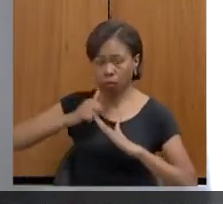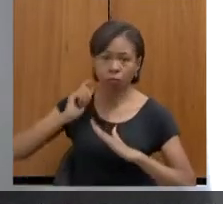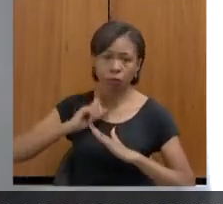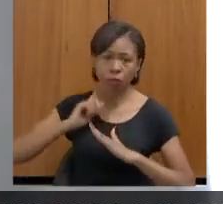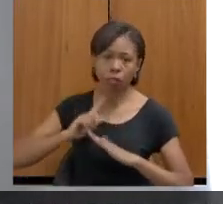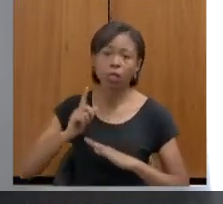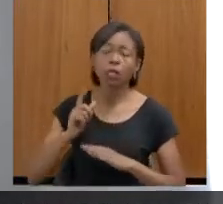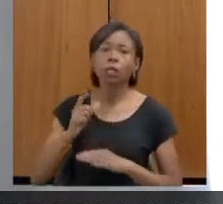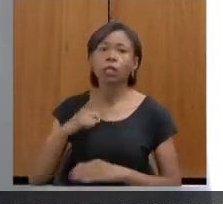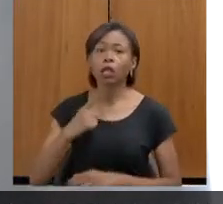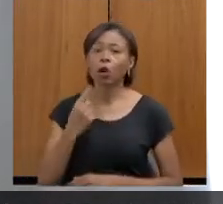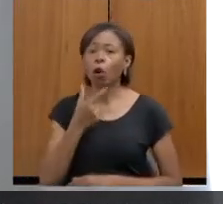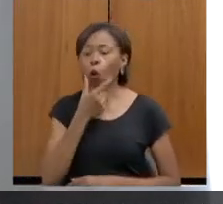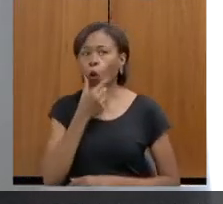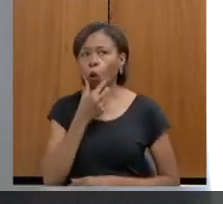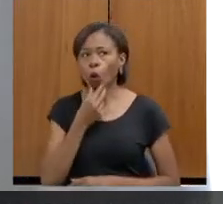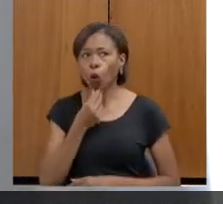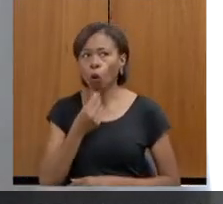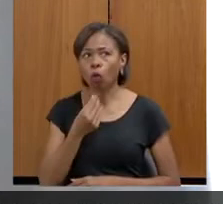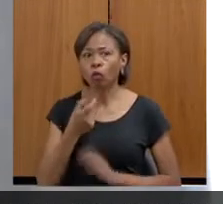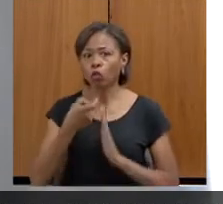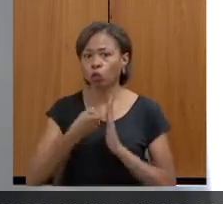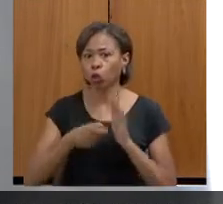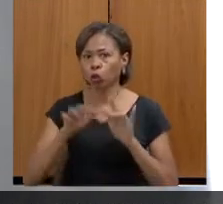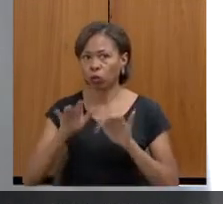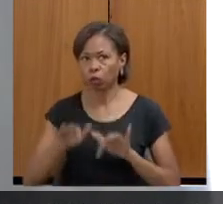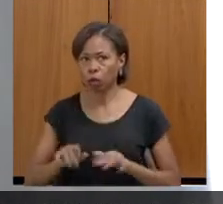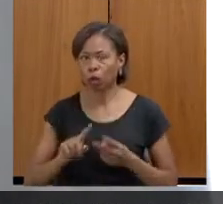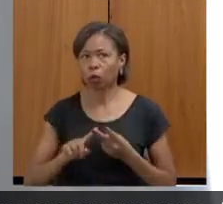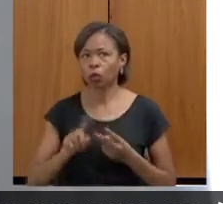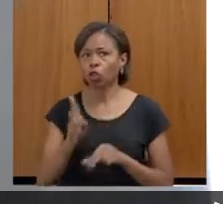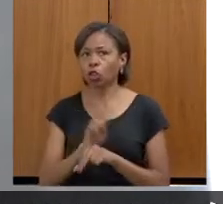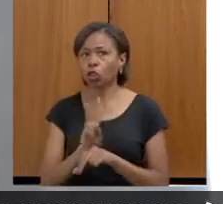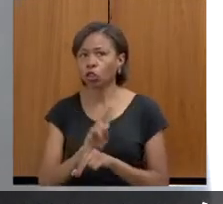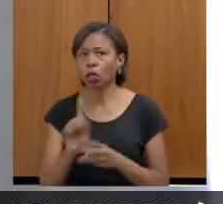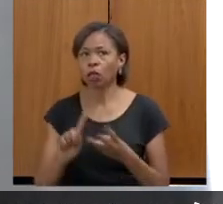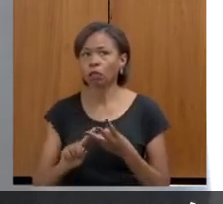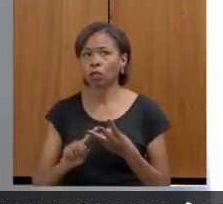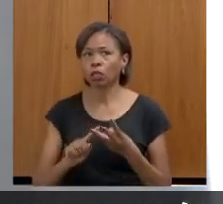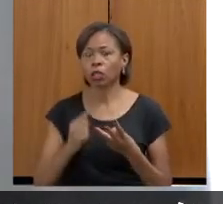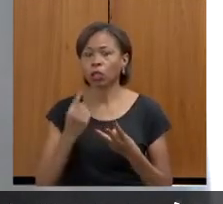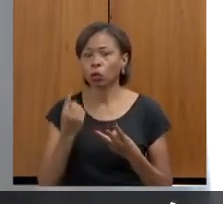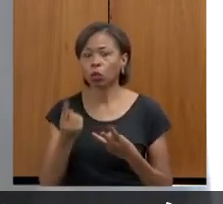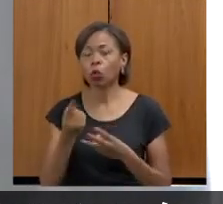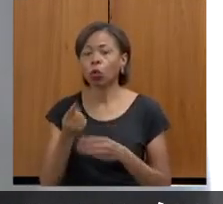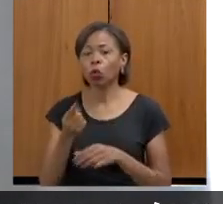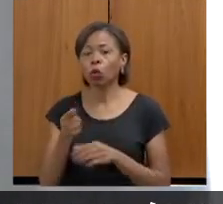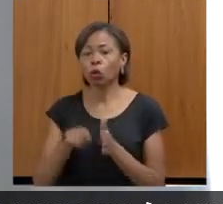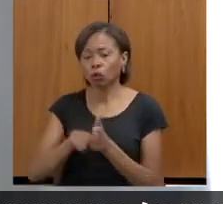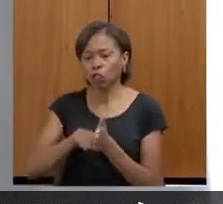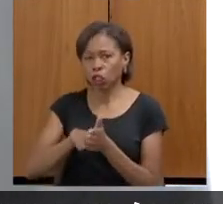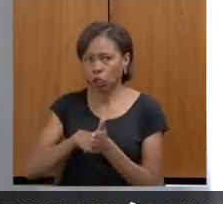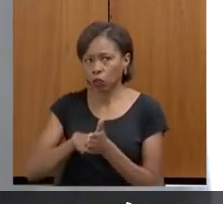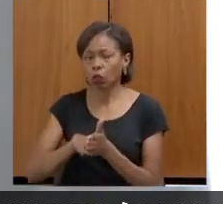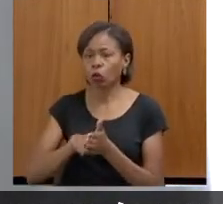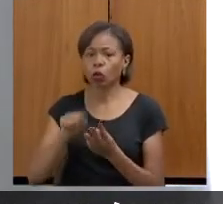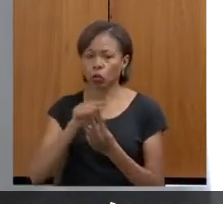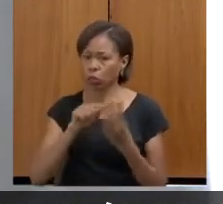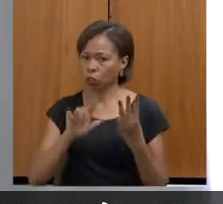homens apenas, o escrivão, o chefe de equipe e um investigador que fica na portaria. Todas as outras servidoras são mulheres.